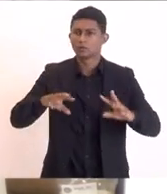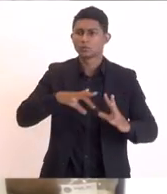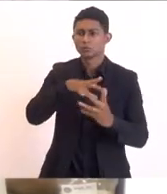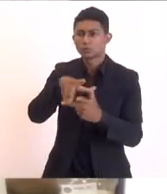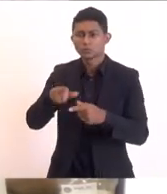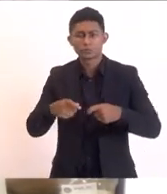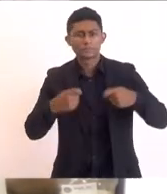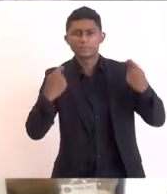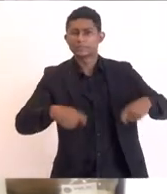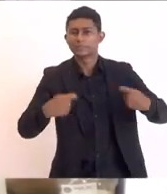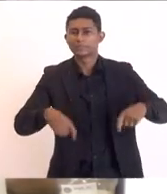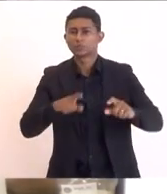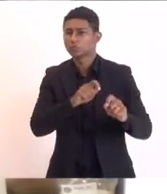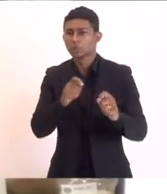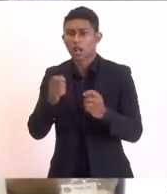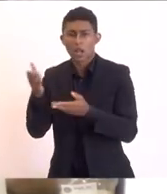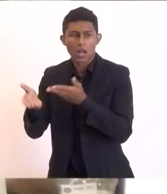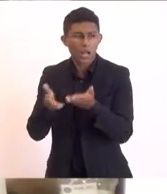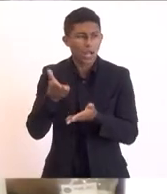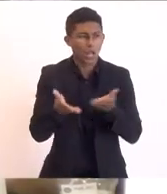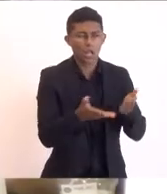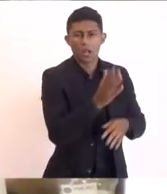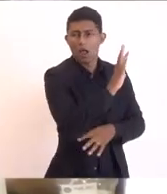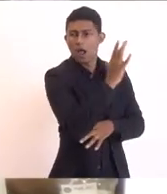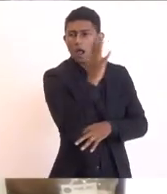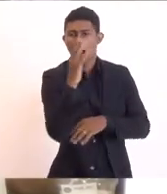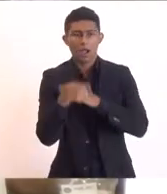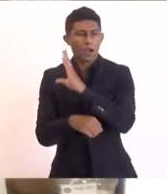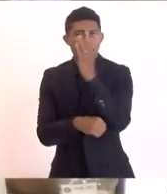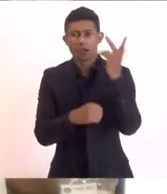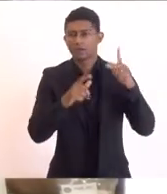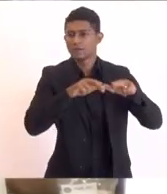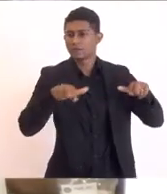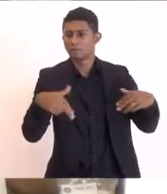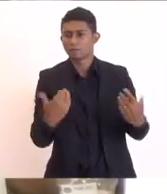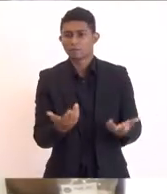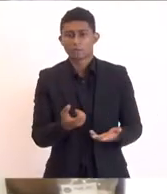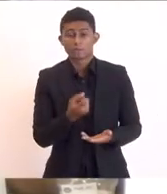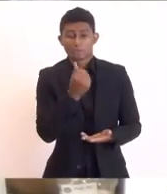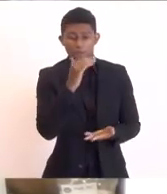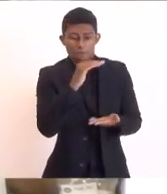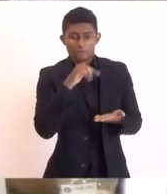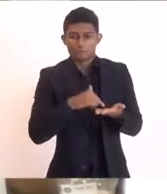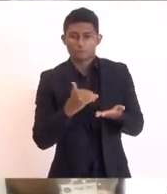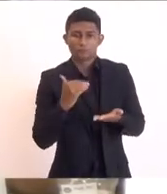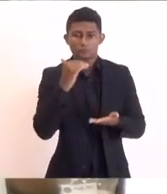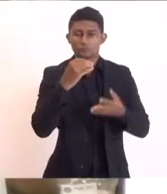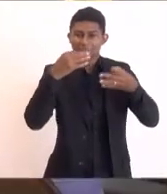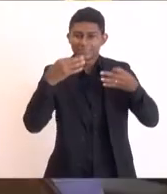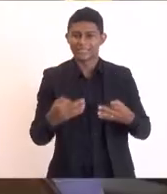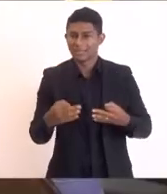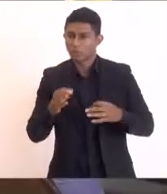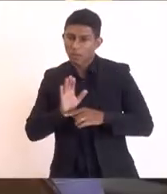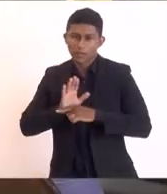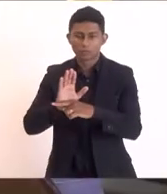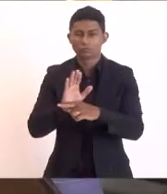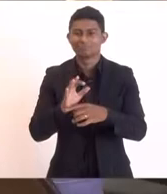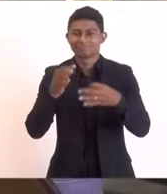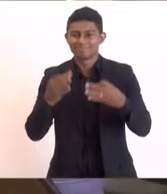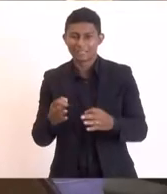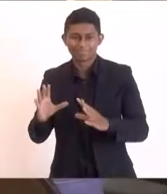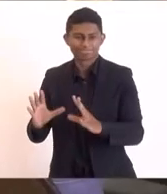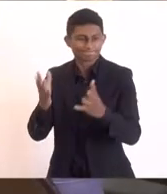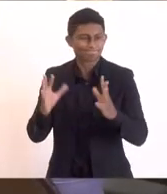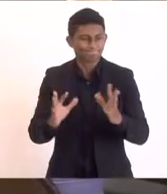vez mais preservador das suas riquezas naturais e o fundo dialoga objetivamente, navega com isso. com os ciclos das nossas